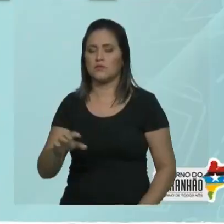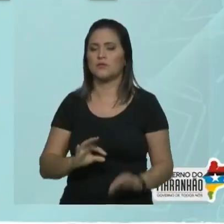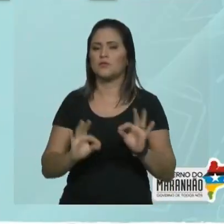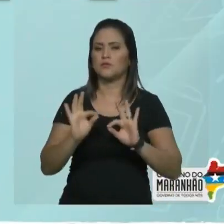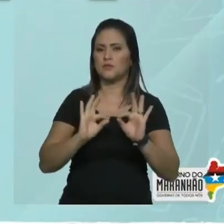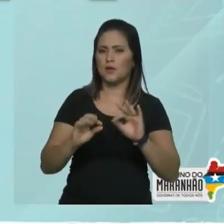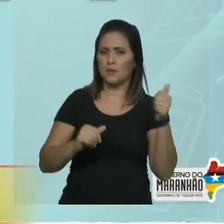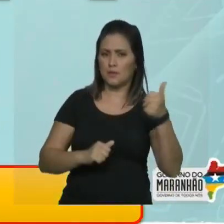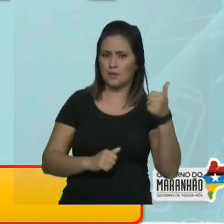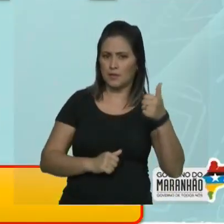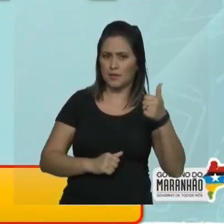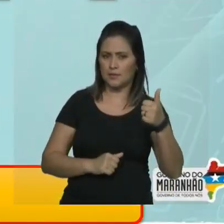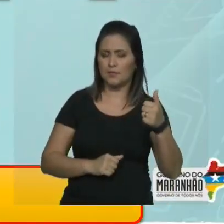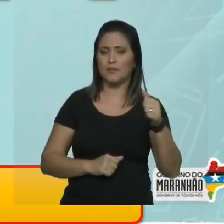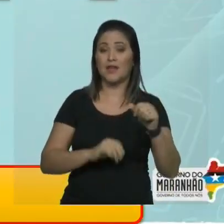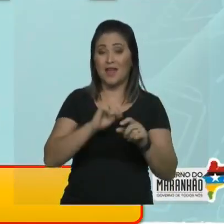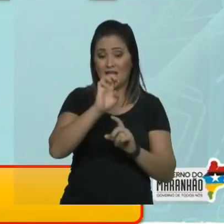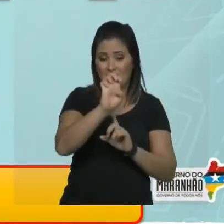Então, vamos lá.